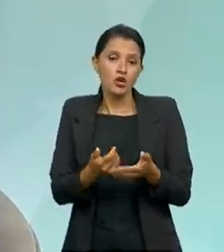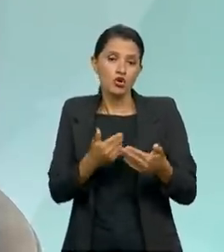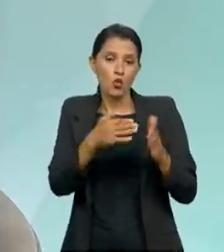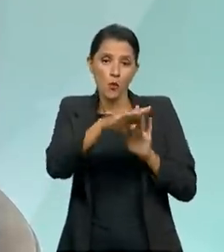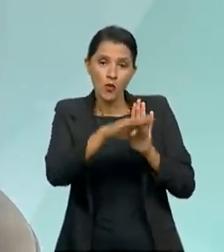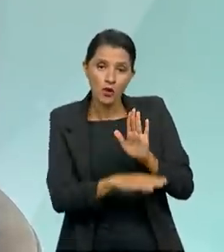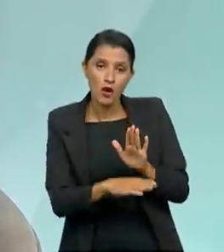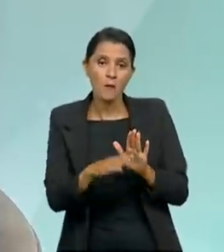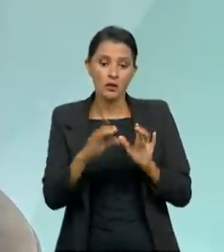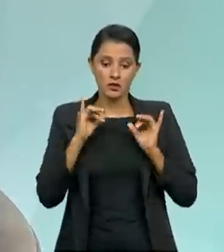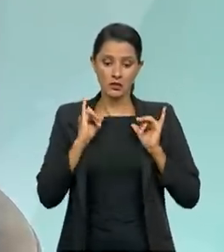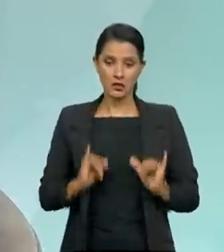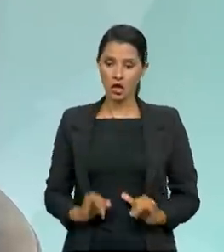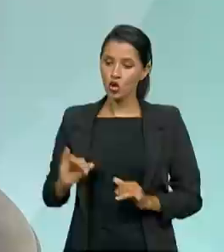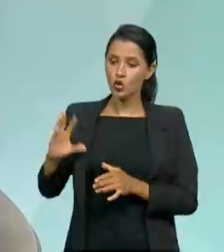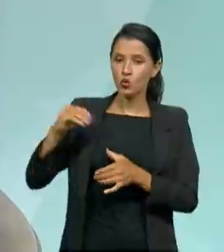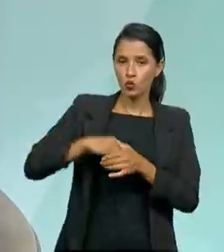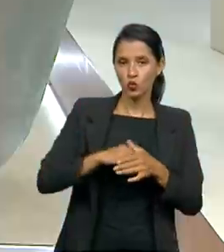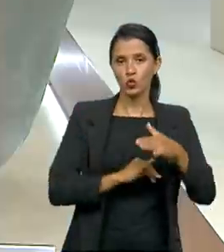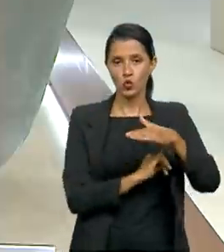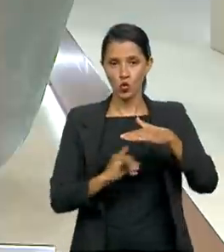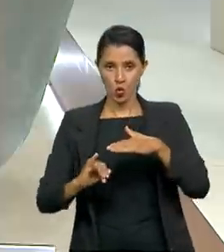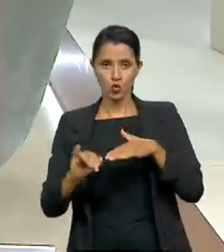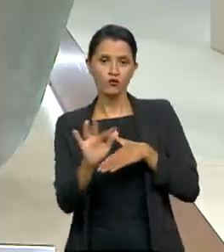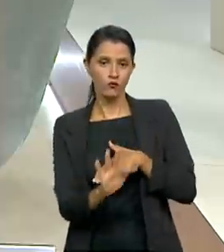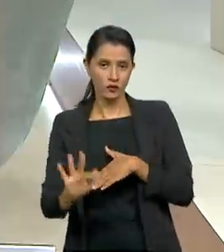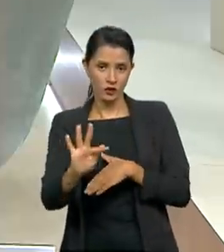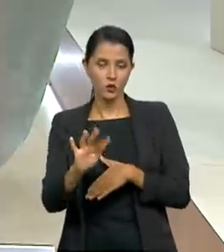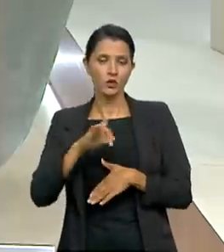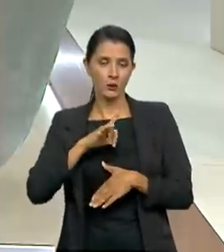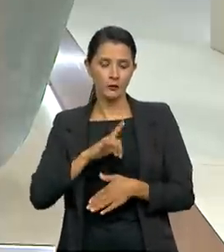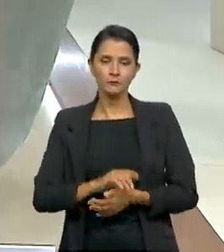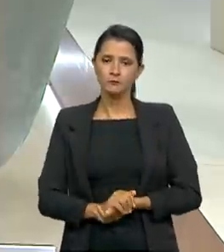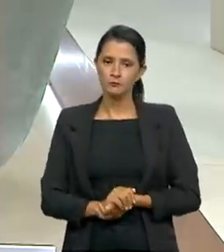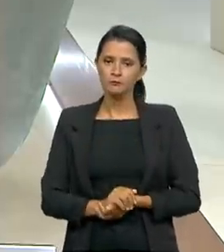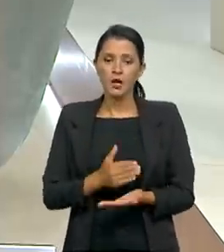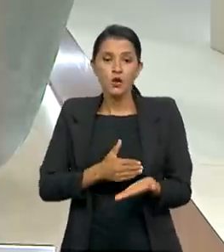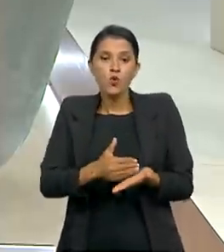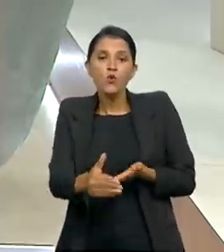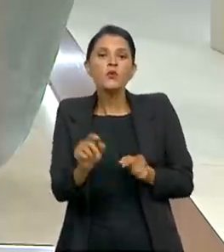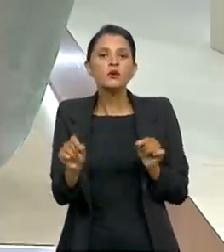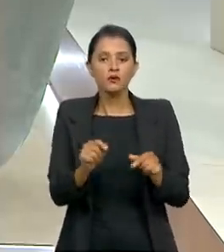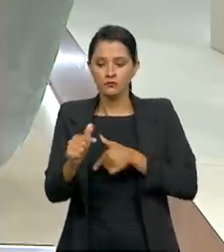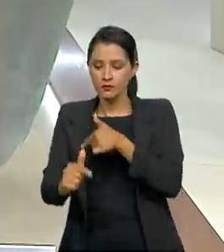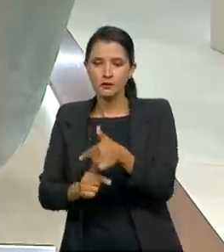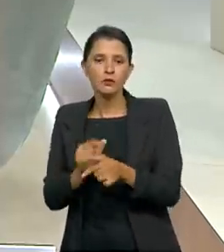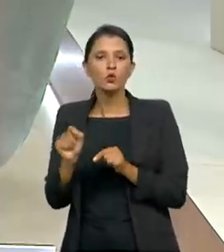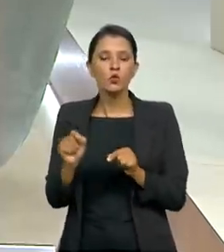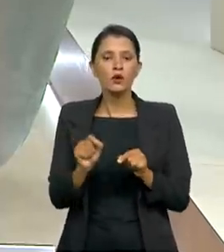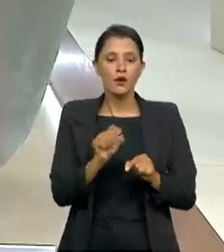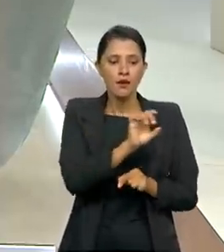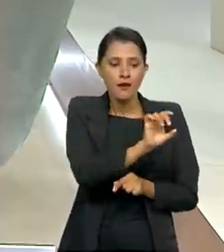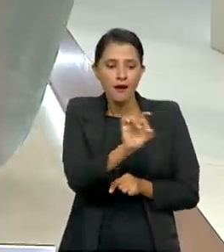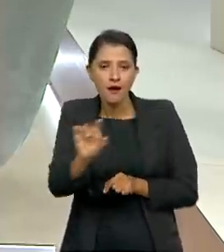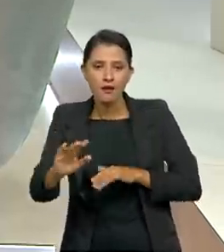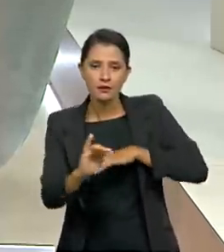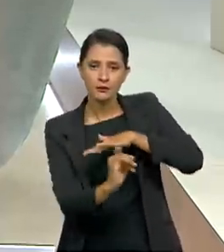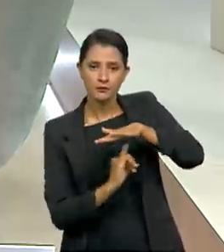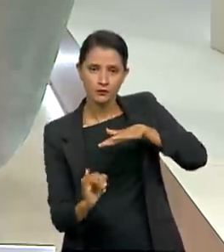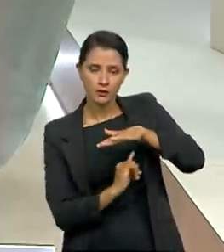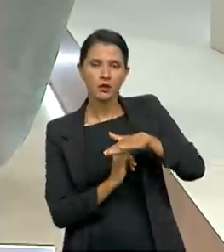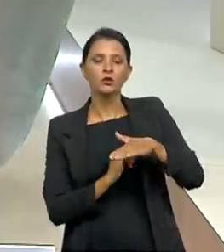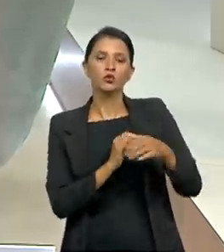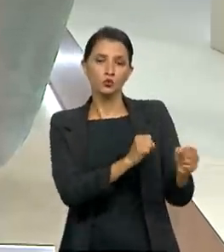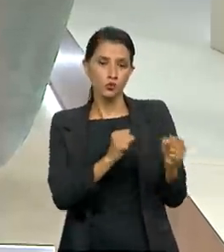integridade em todos os órgãos da execução pública federal. A partir daí, iniciamos um trabalho para que cada instituição do Poder